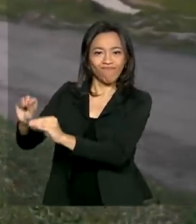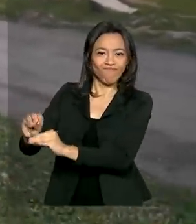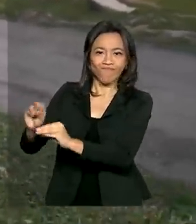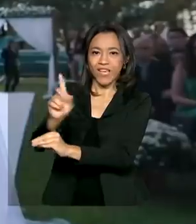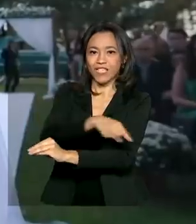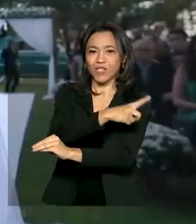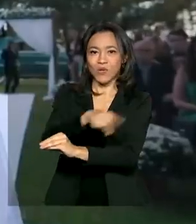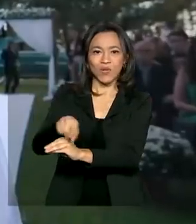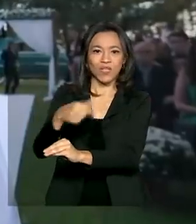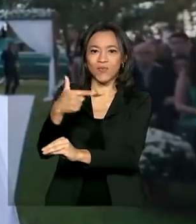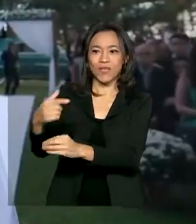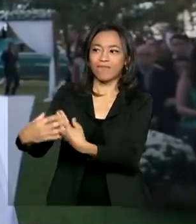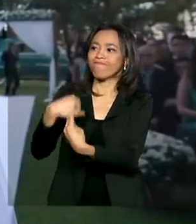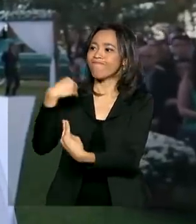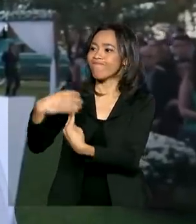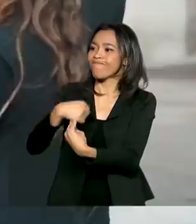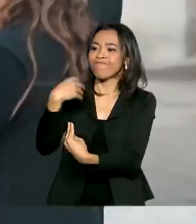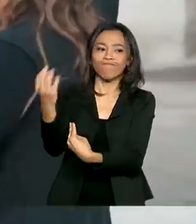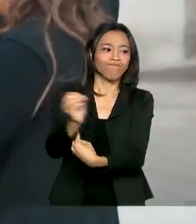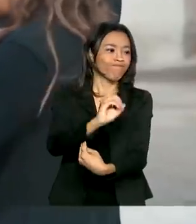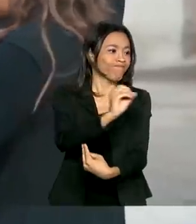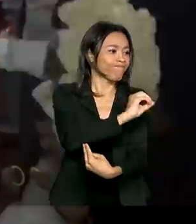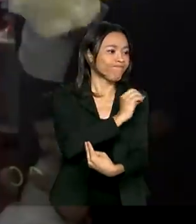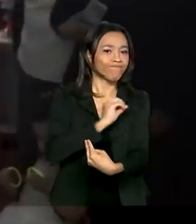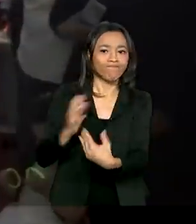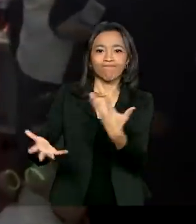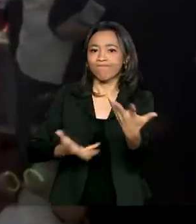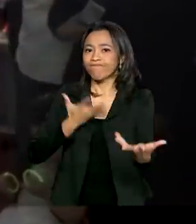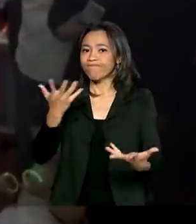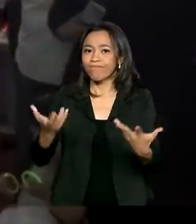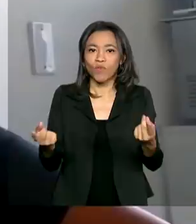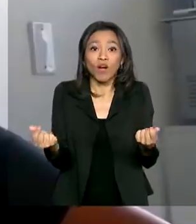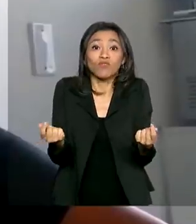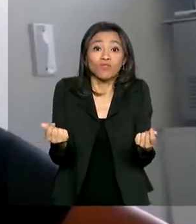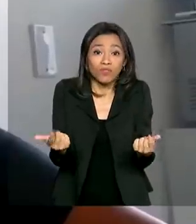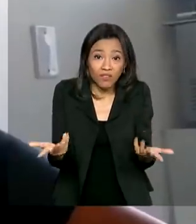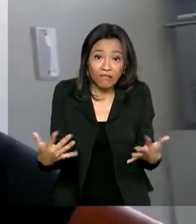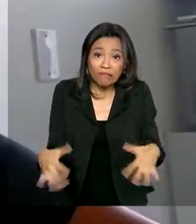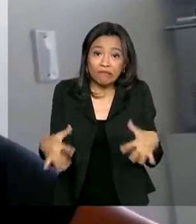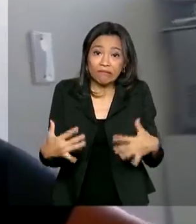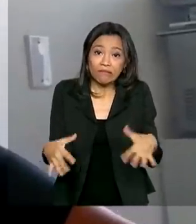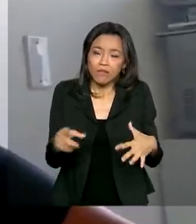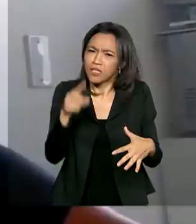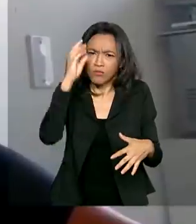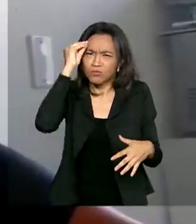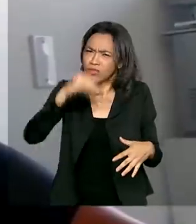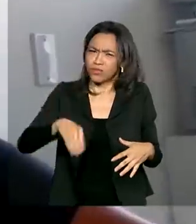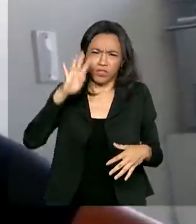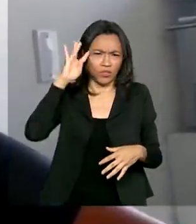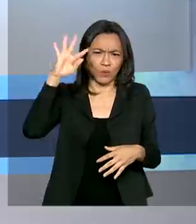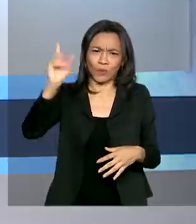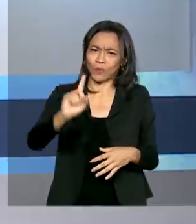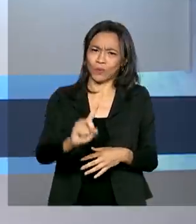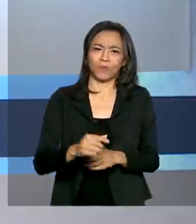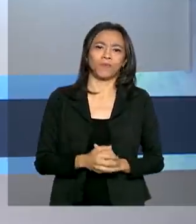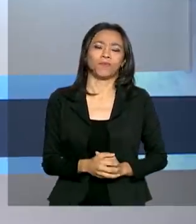assessoria por questões de custos, para que elas não desistam dos seus sonhos.